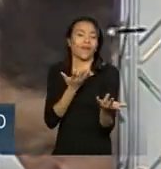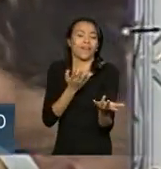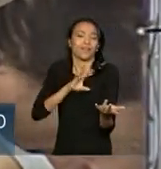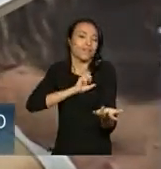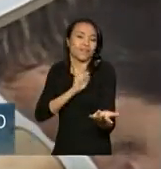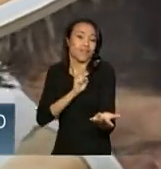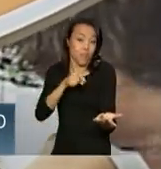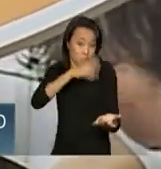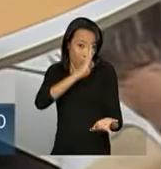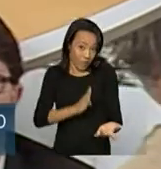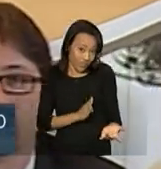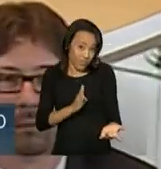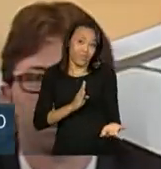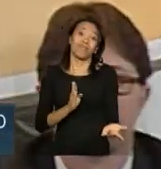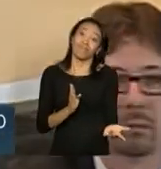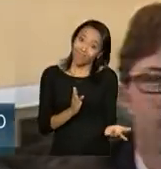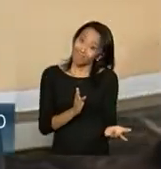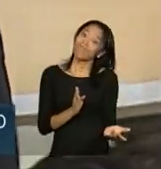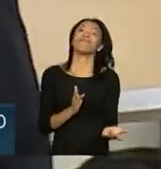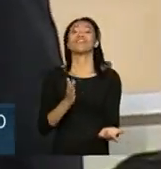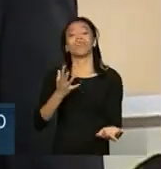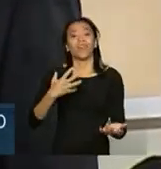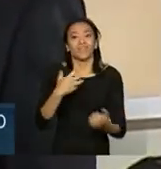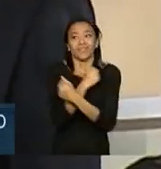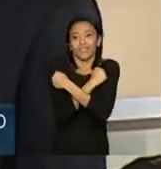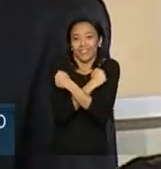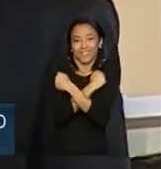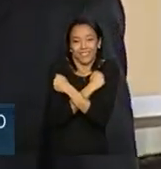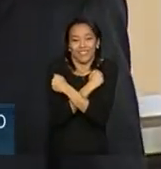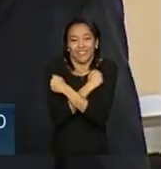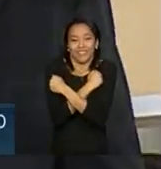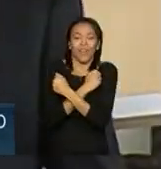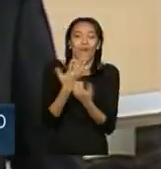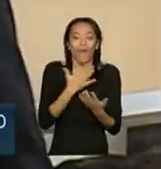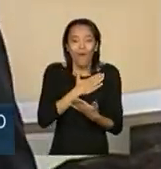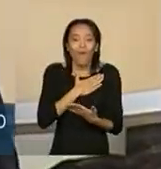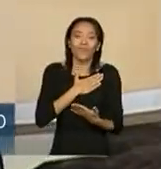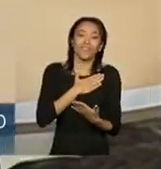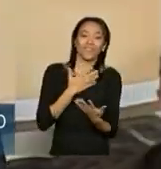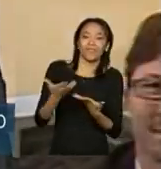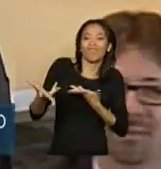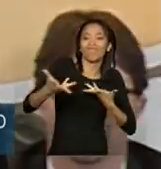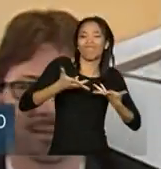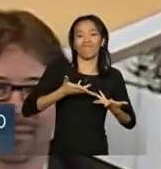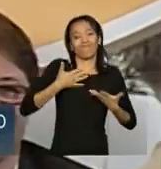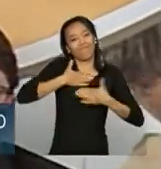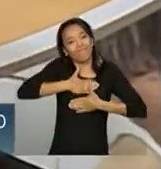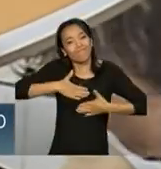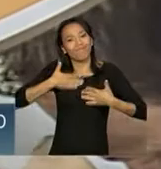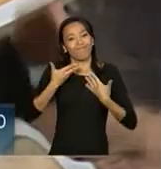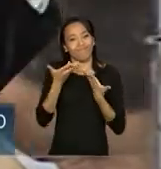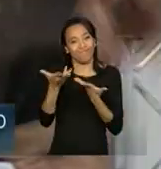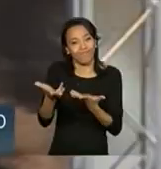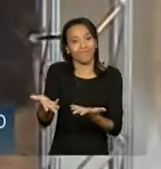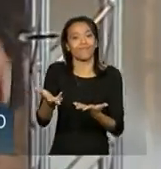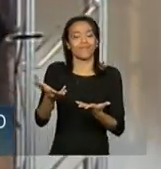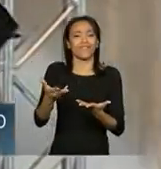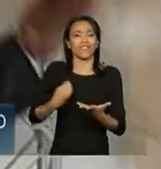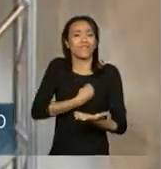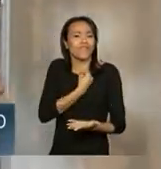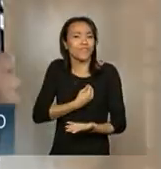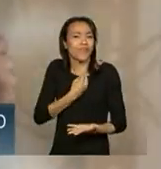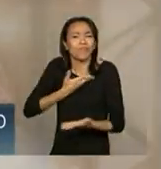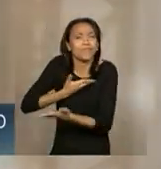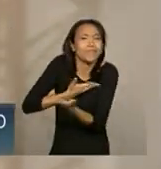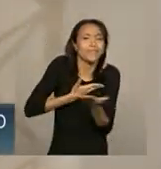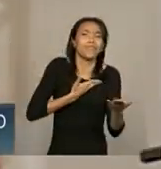o povo brasileiro é bastante caloroso na recepção, de poder conviver, fazer